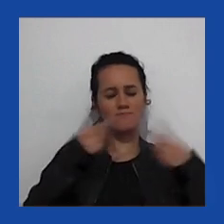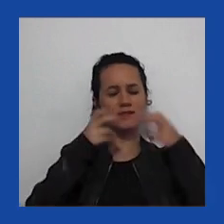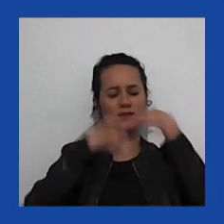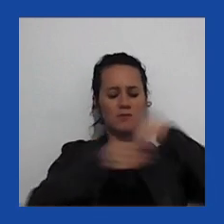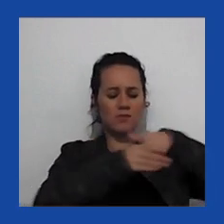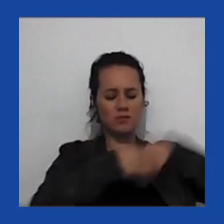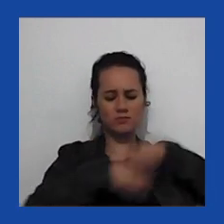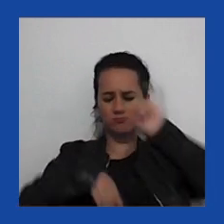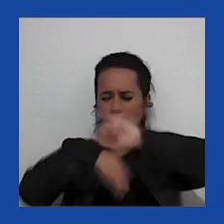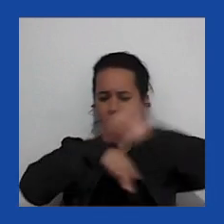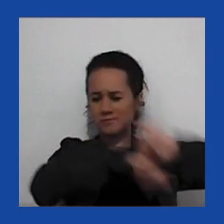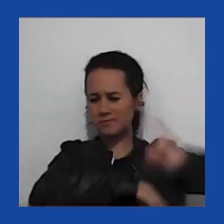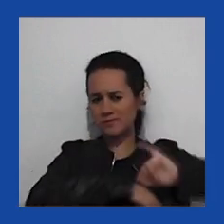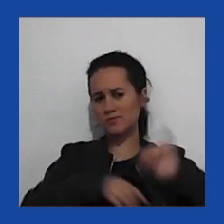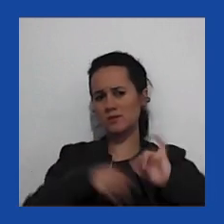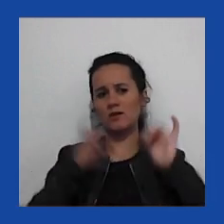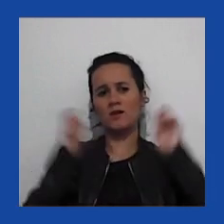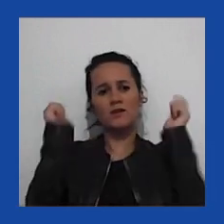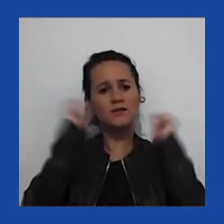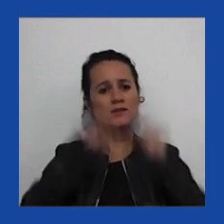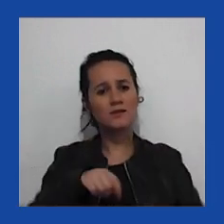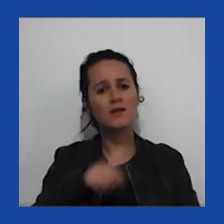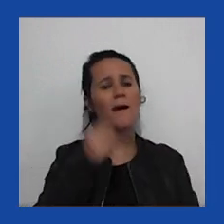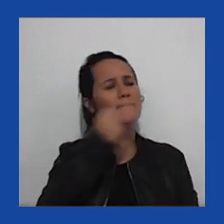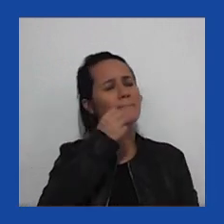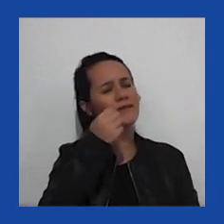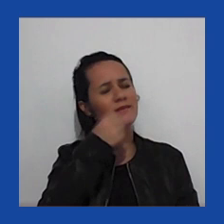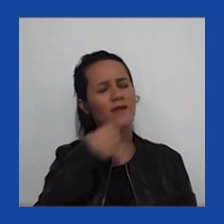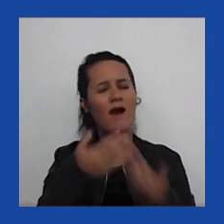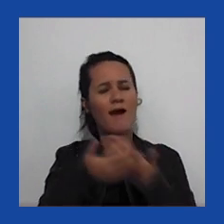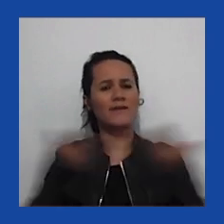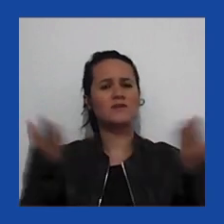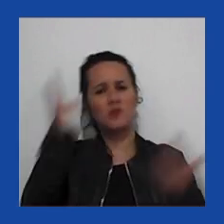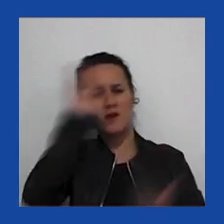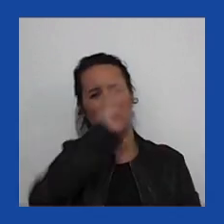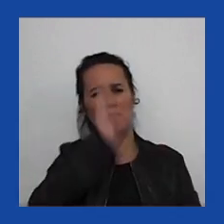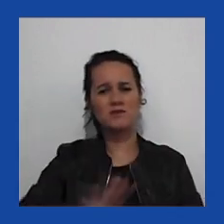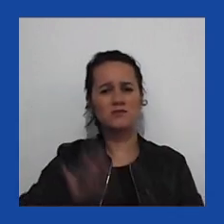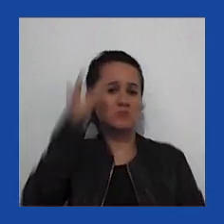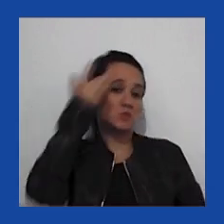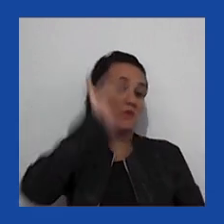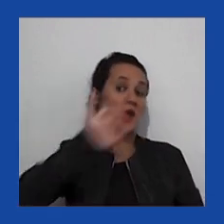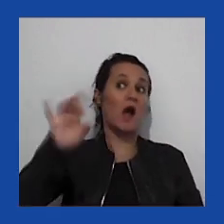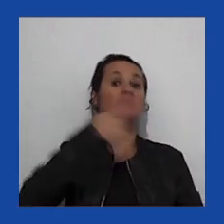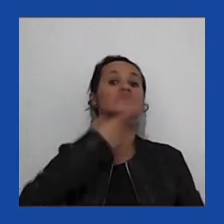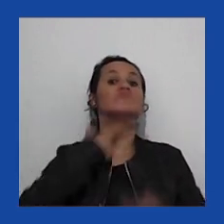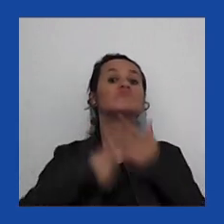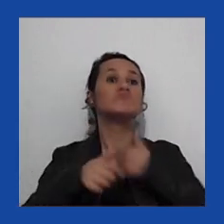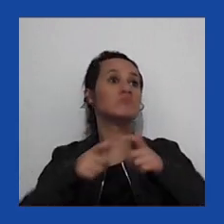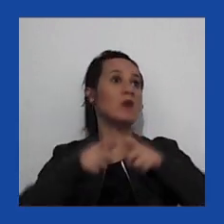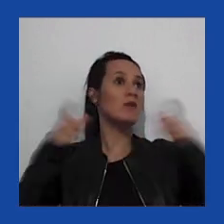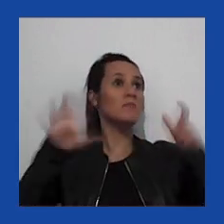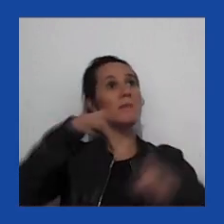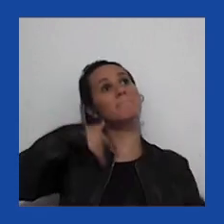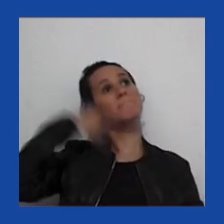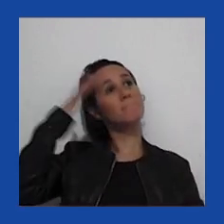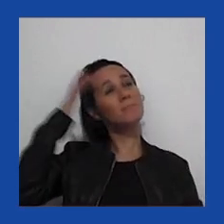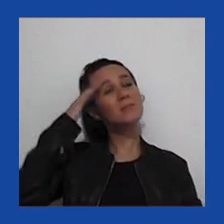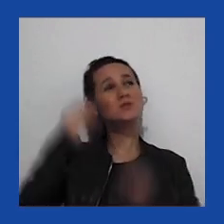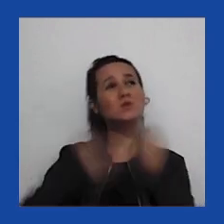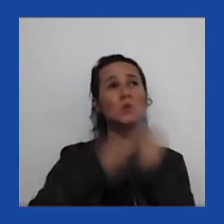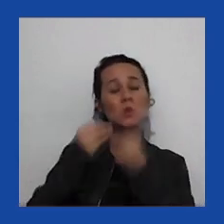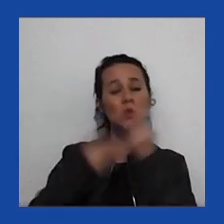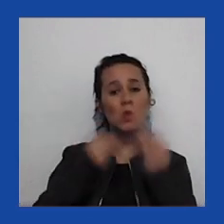são uma oportunidade para o eleitorado brasileiro, não sei se o apetite é muito grande, mas pensar nos problemas